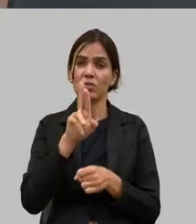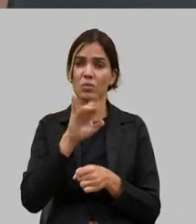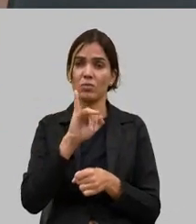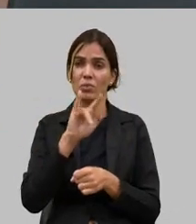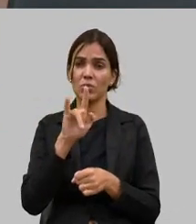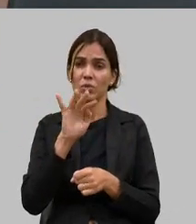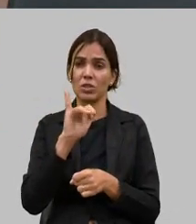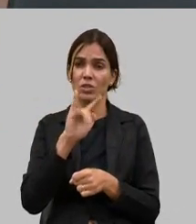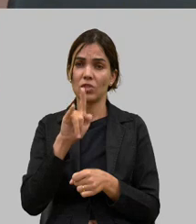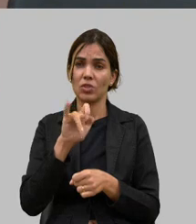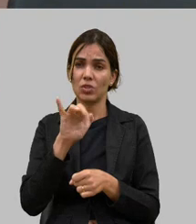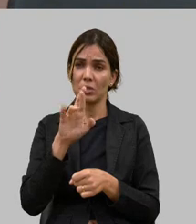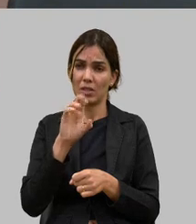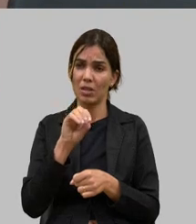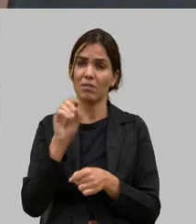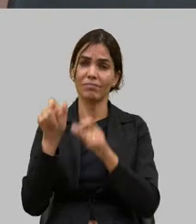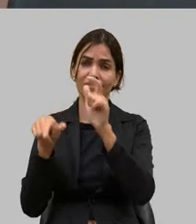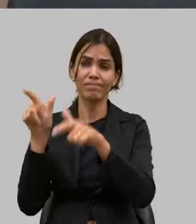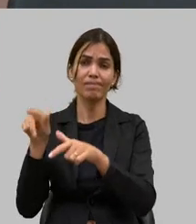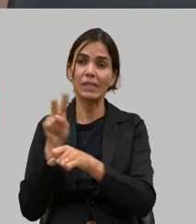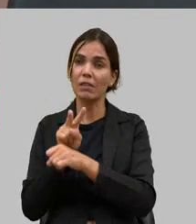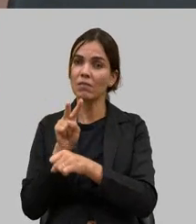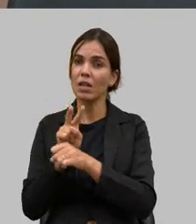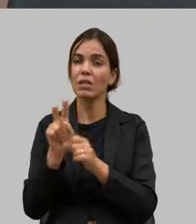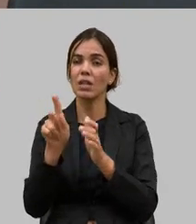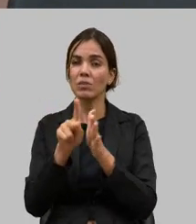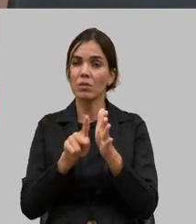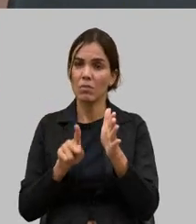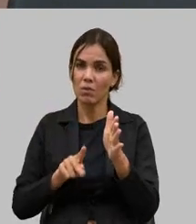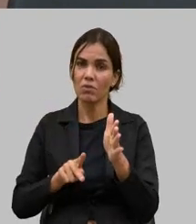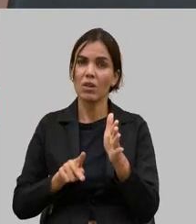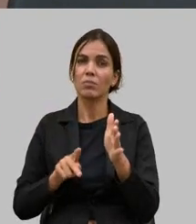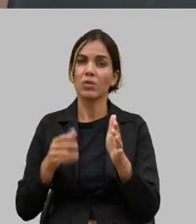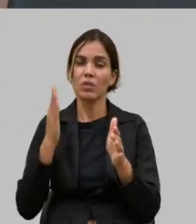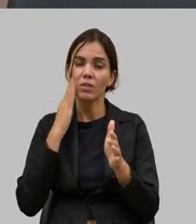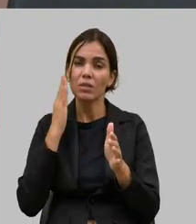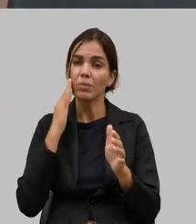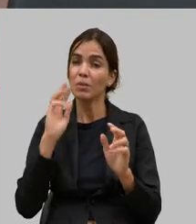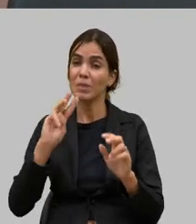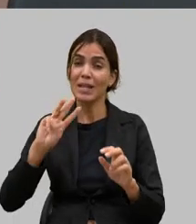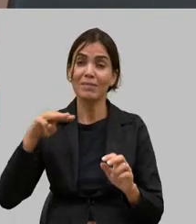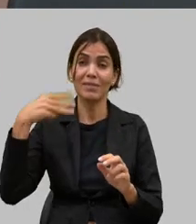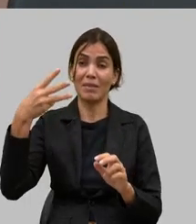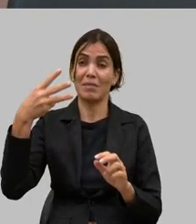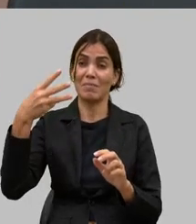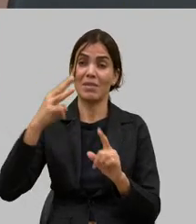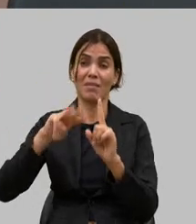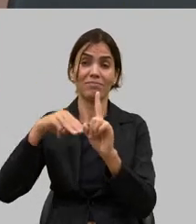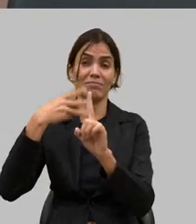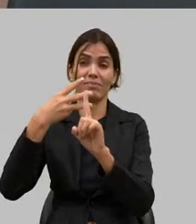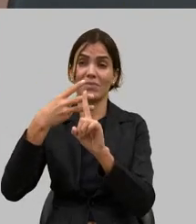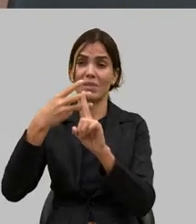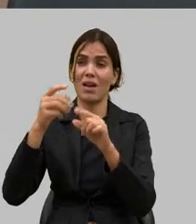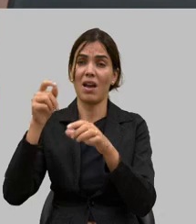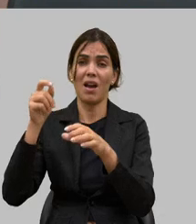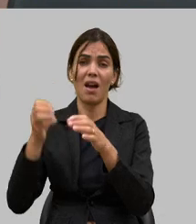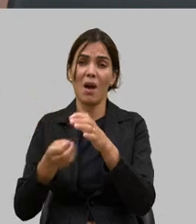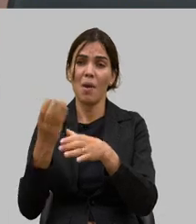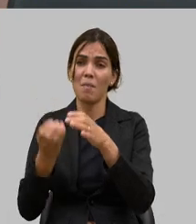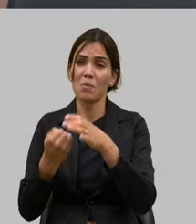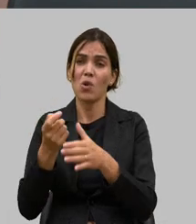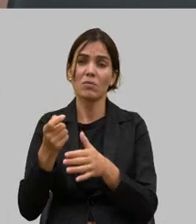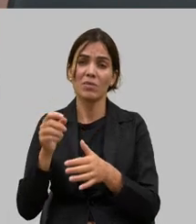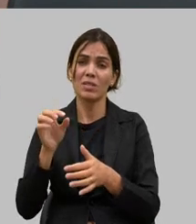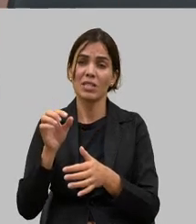esse projeto e a gente sabe da importância de triplicar a produção de grãos em Minas Gerais hoje 46